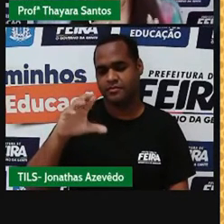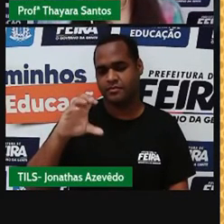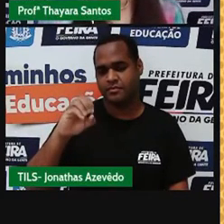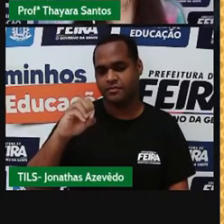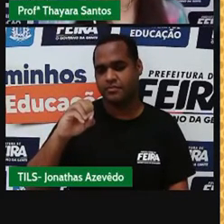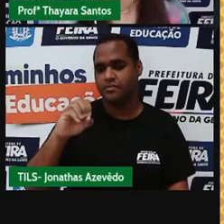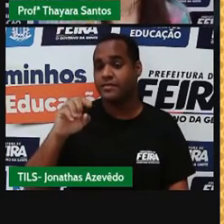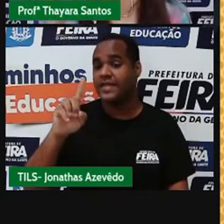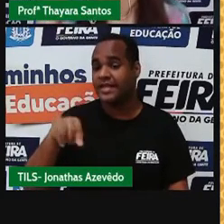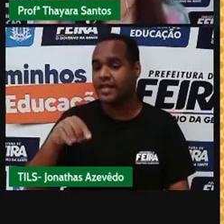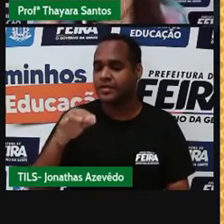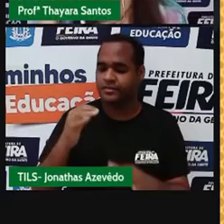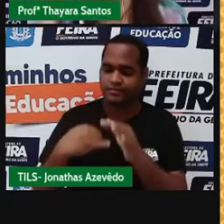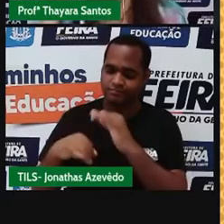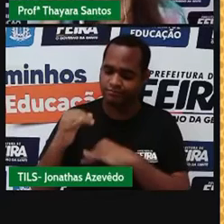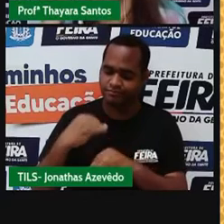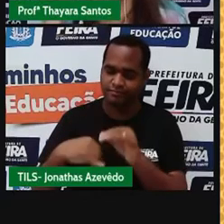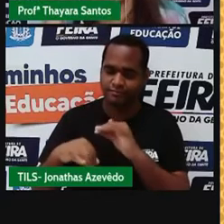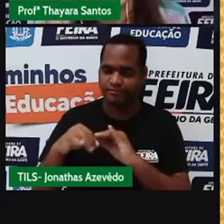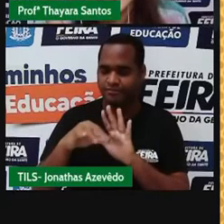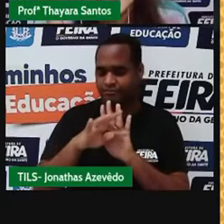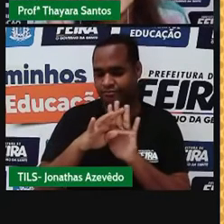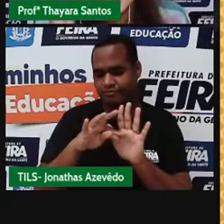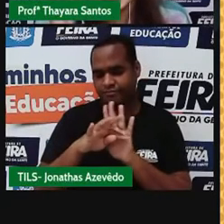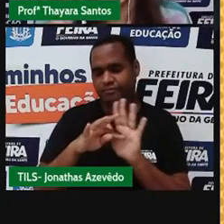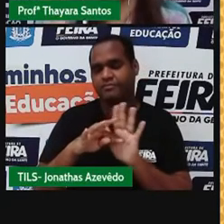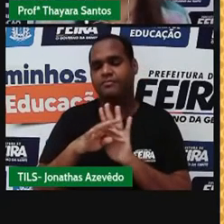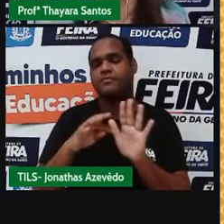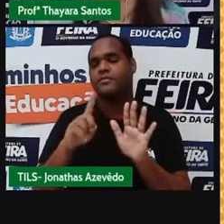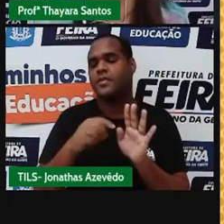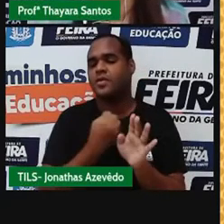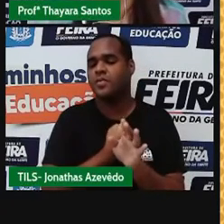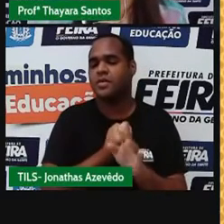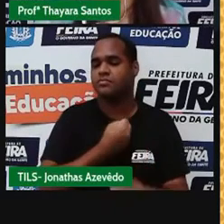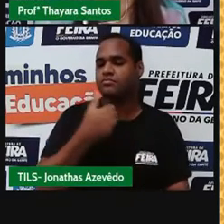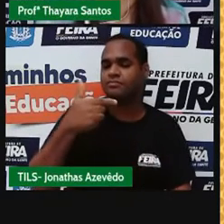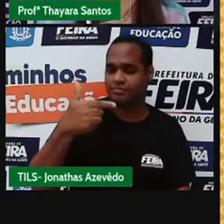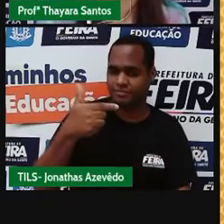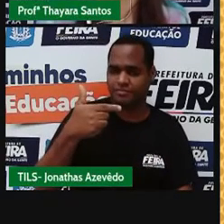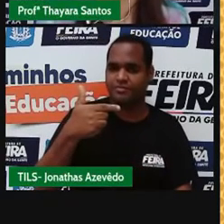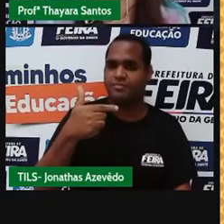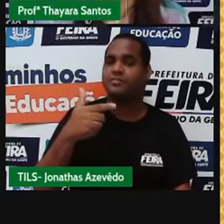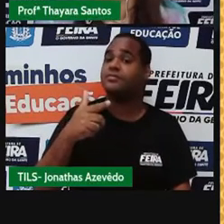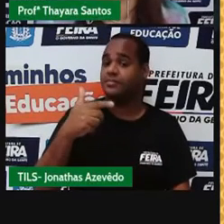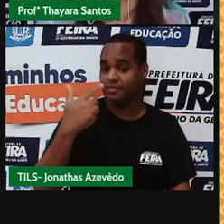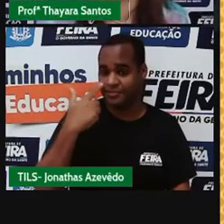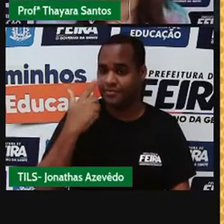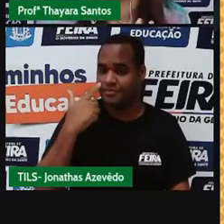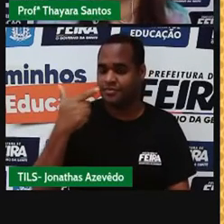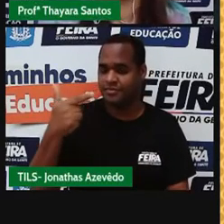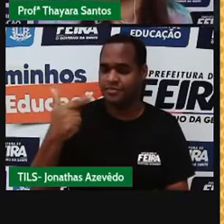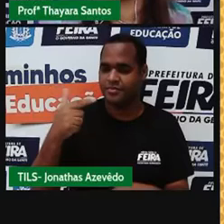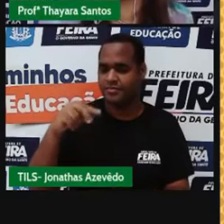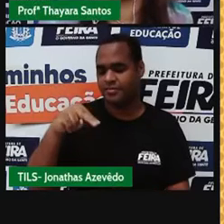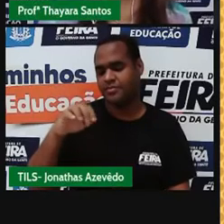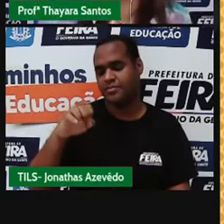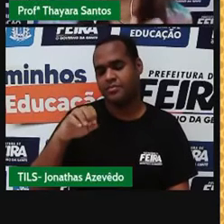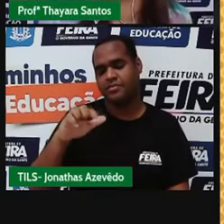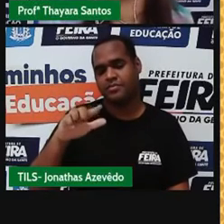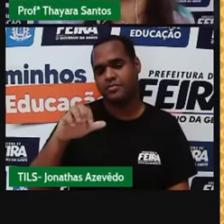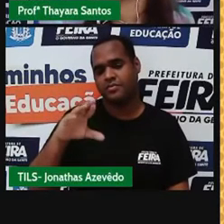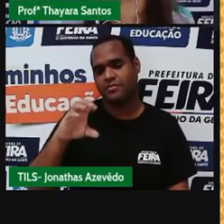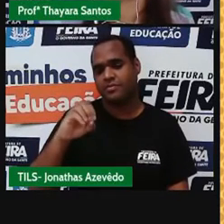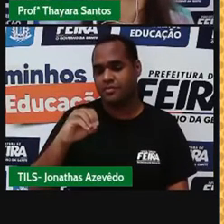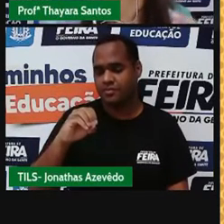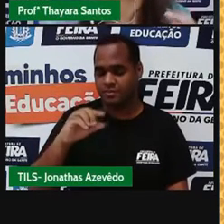químico lá na tabela periódica com o número atômico dois, quer dizer que no núcleo daquele elemento químico, do átomo